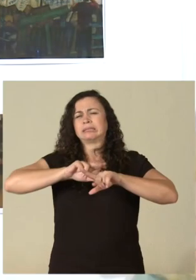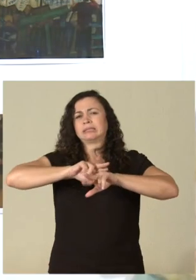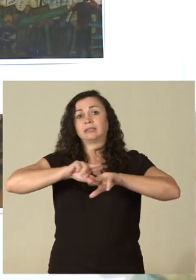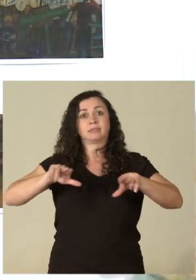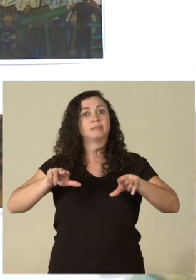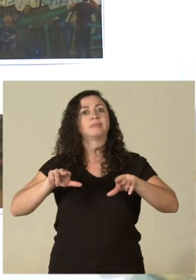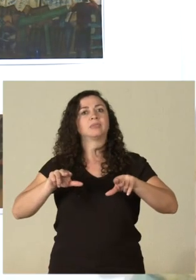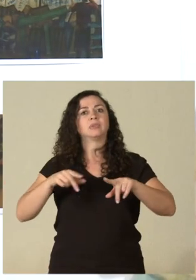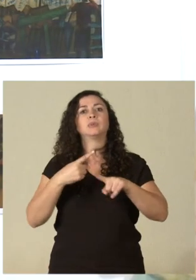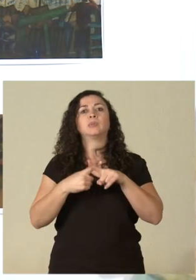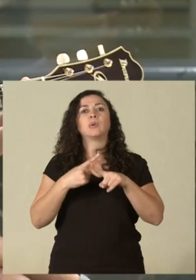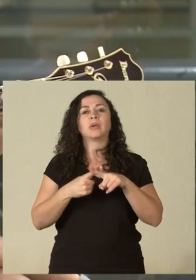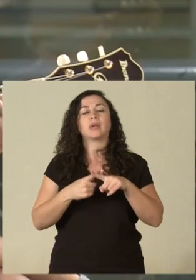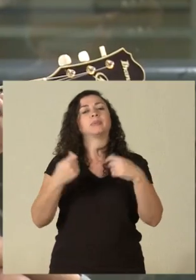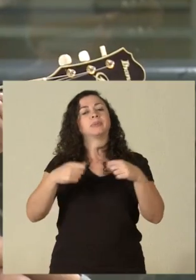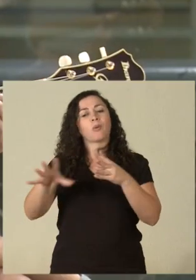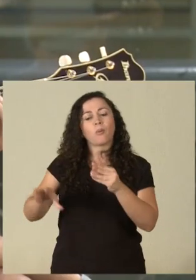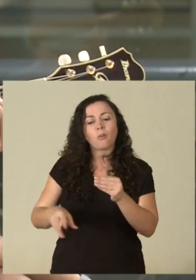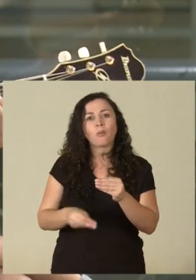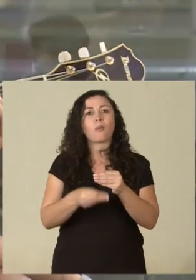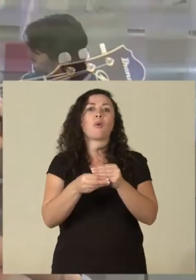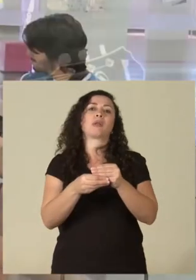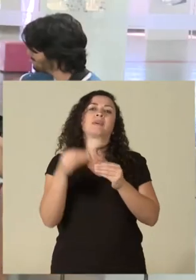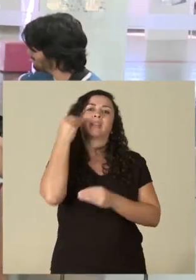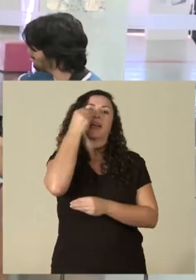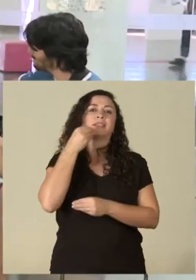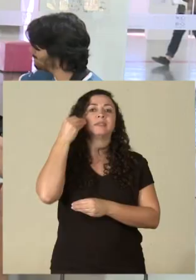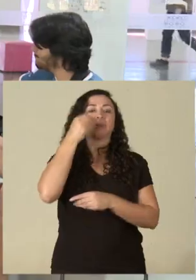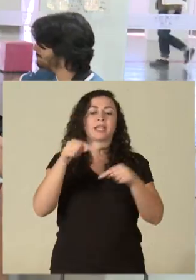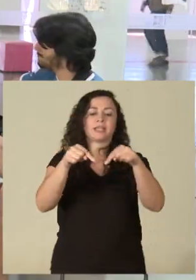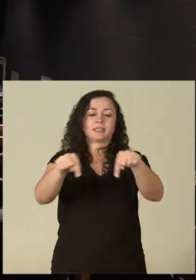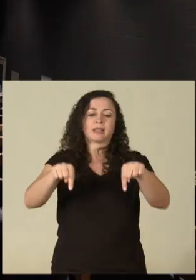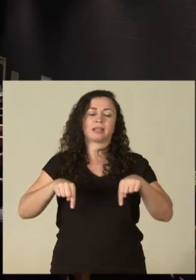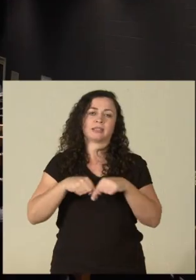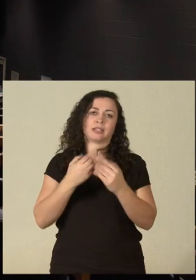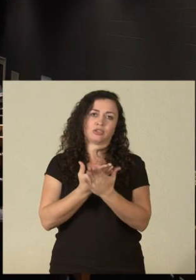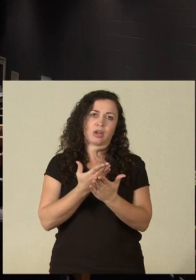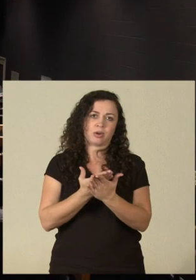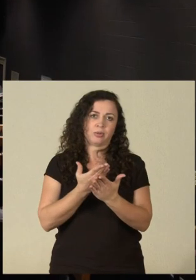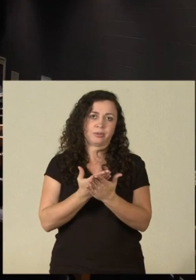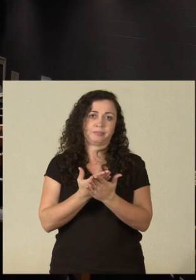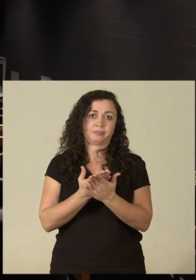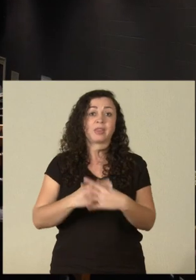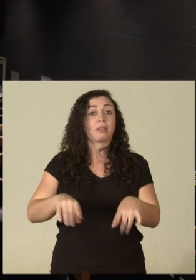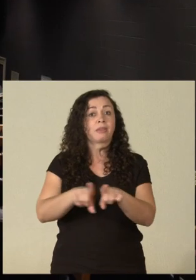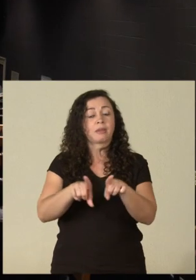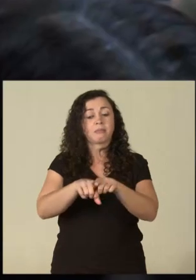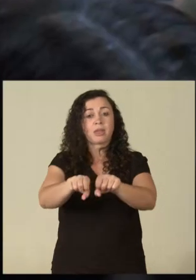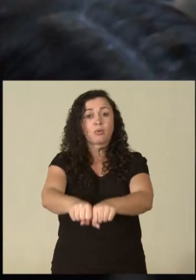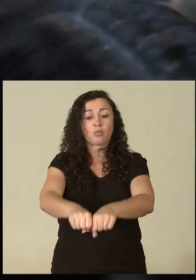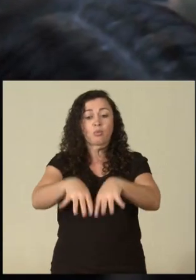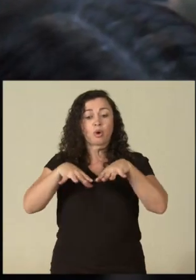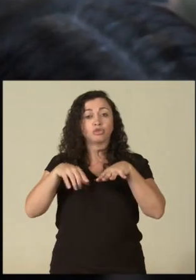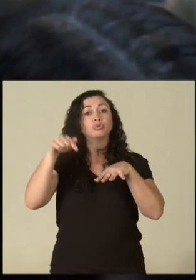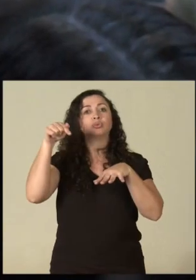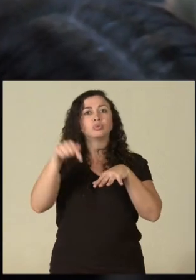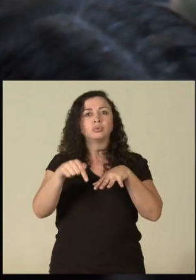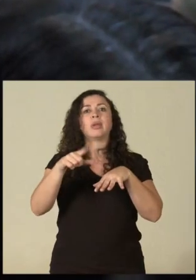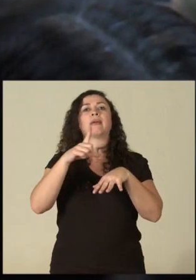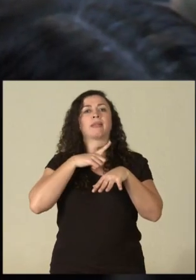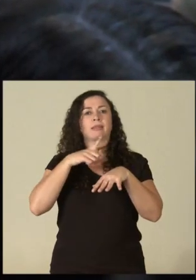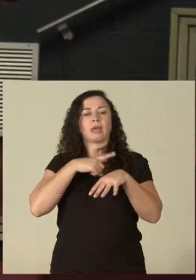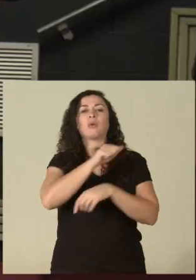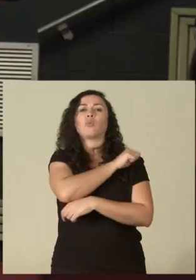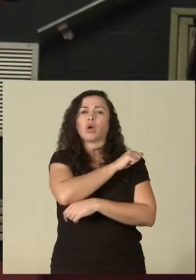realmente complementarem uma experiência de sala de aula. O nosso auditório recebe também a produção